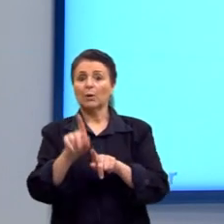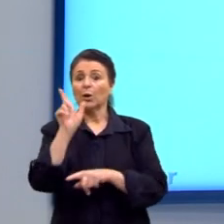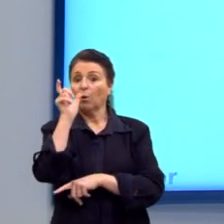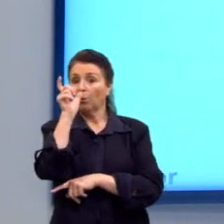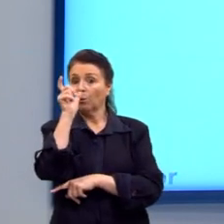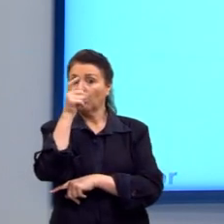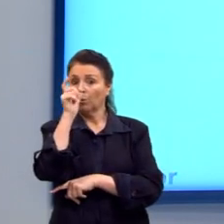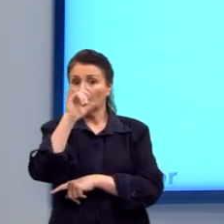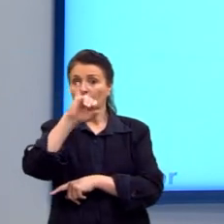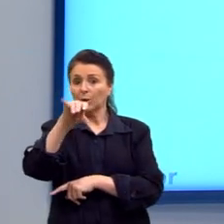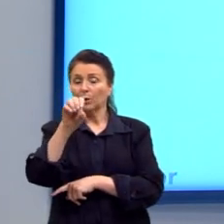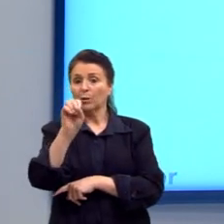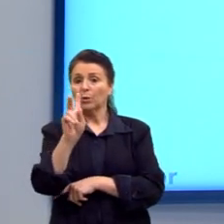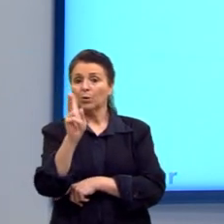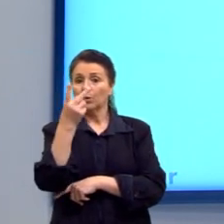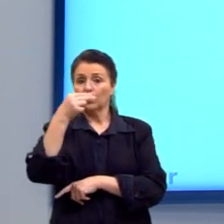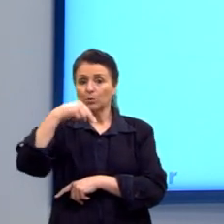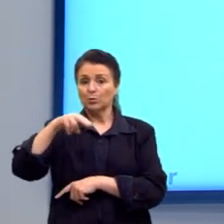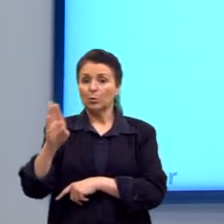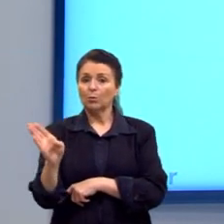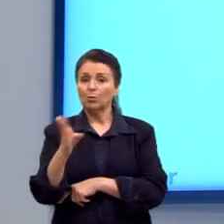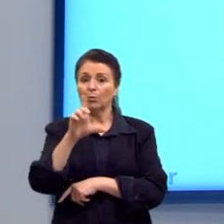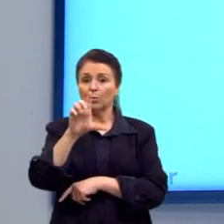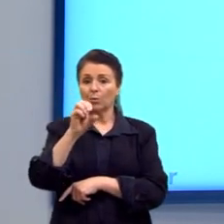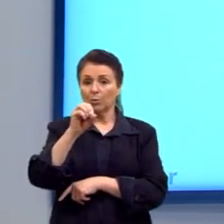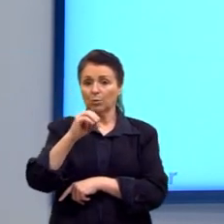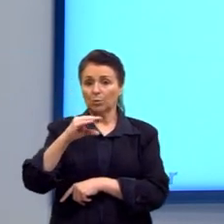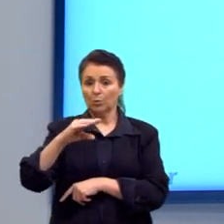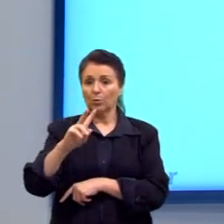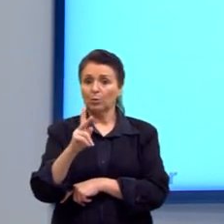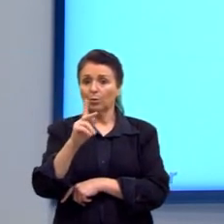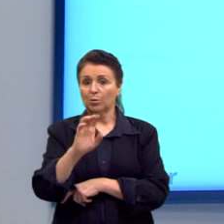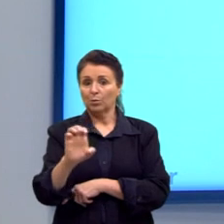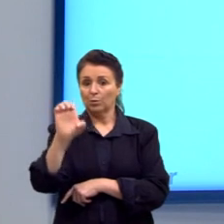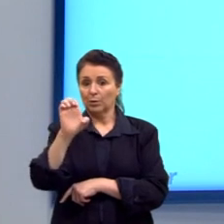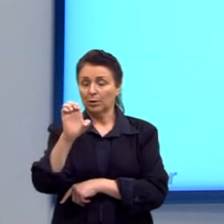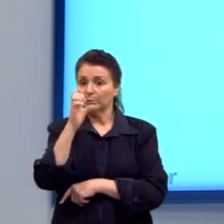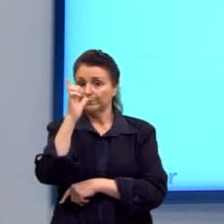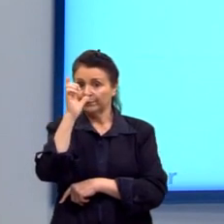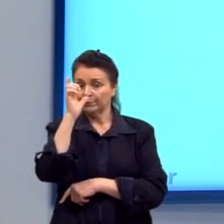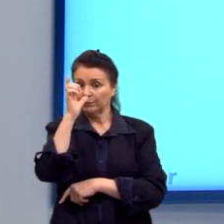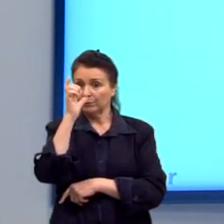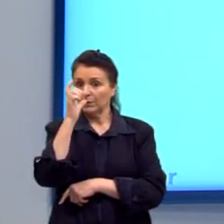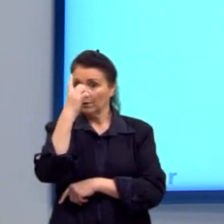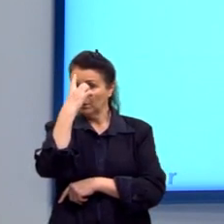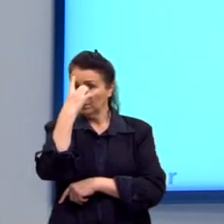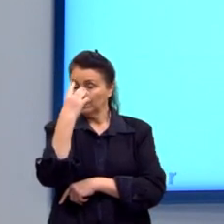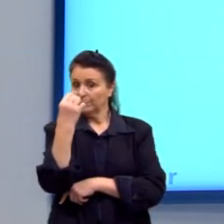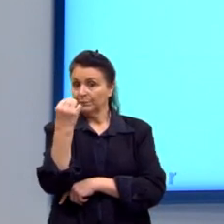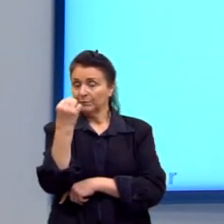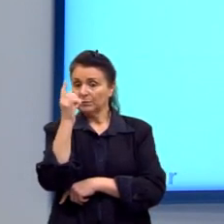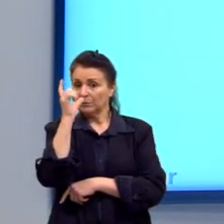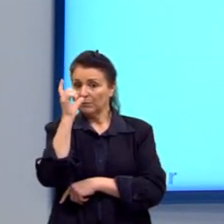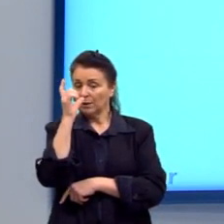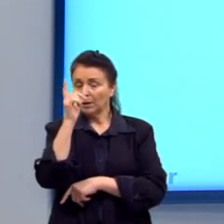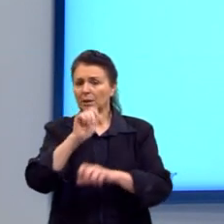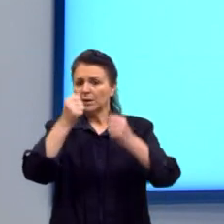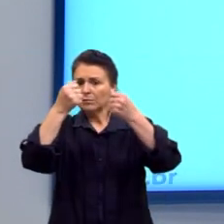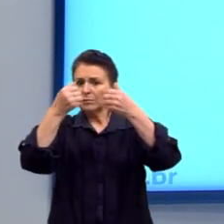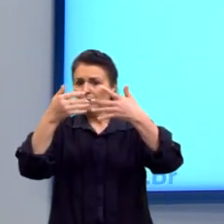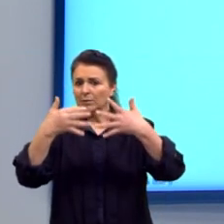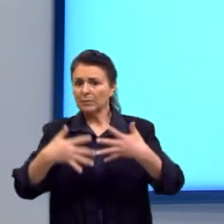ele em outras perspectivas, um inglês, ele é empirista. Mas, na política, ele vai falar do contrato social.